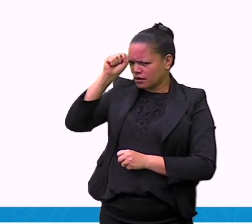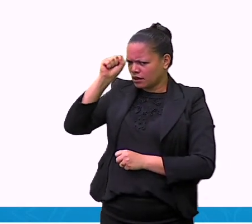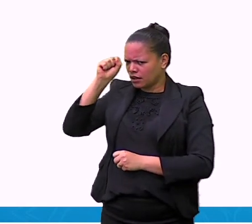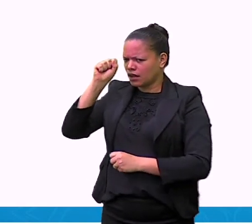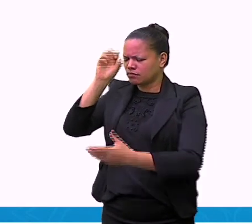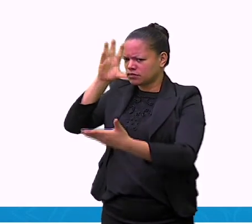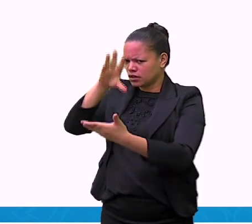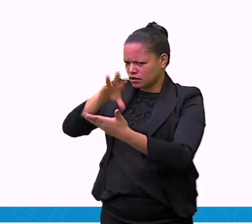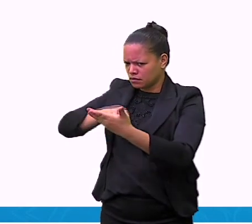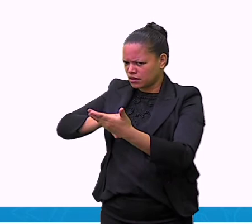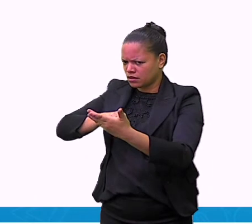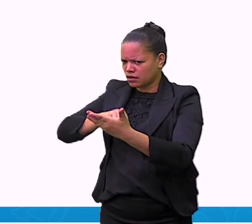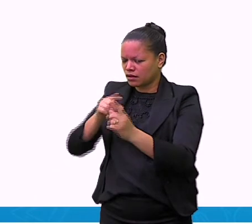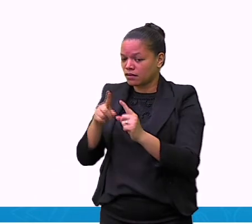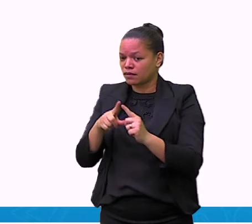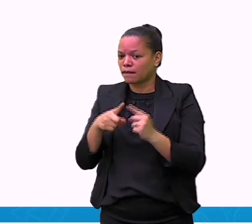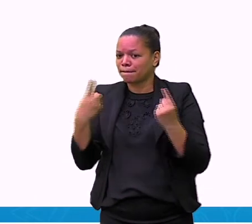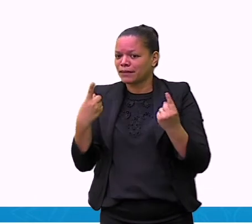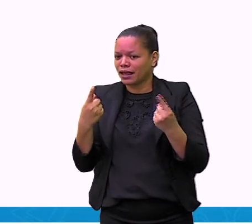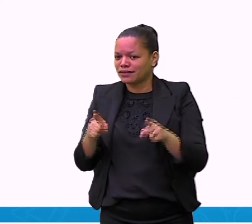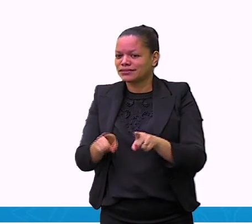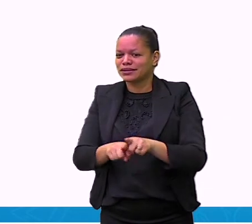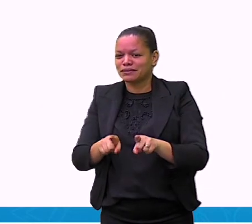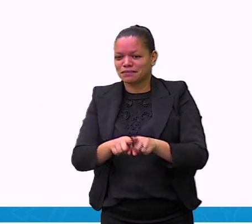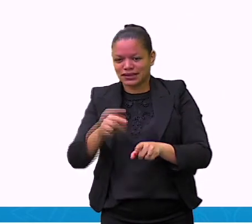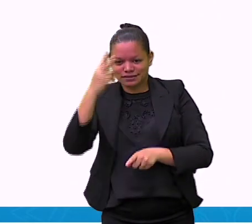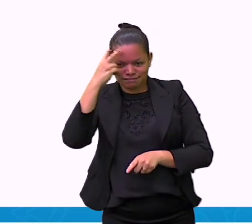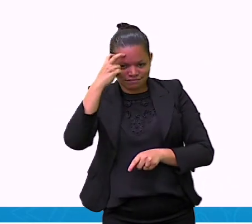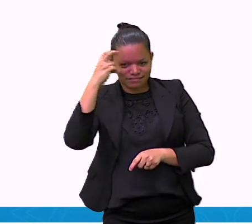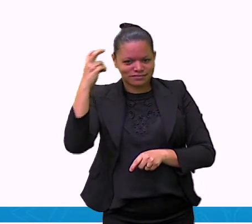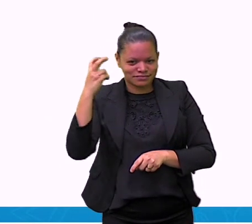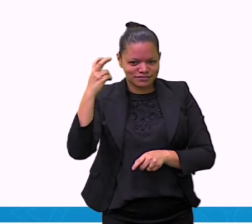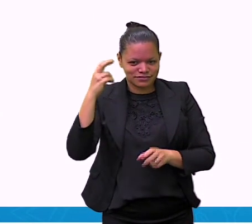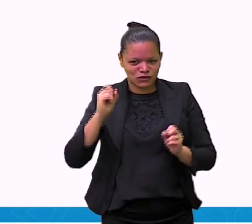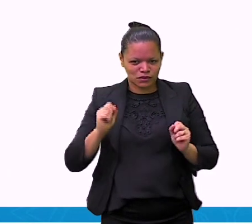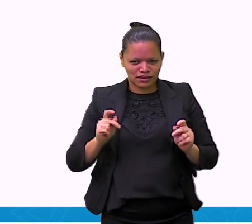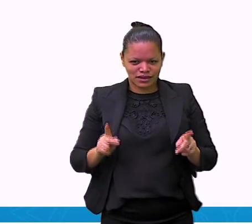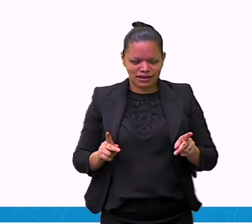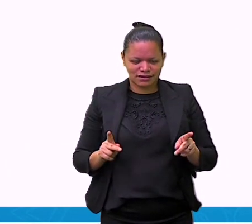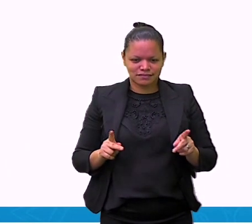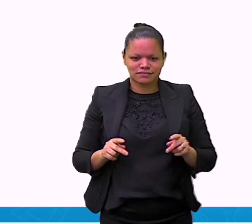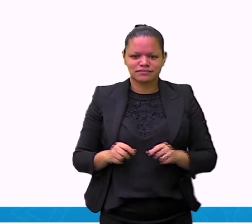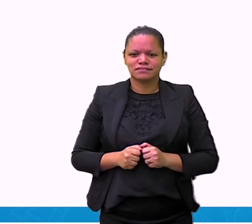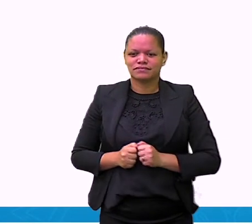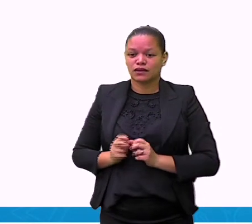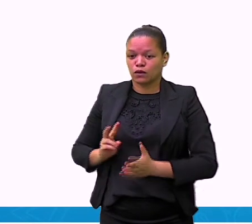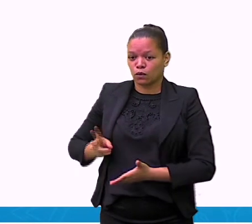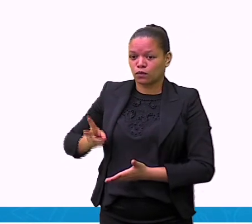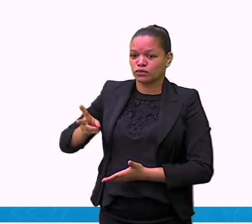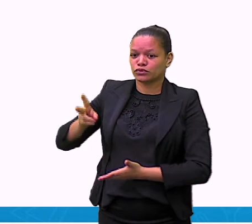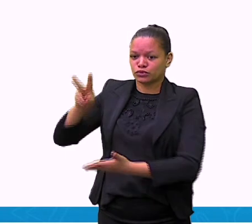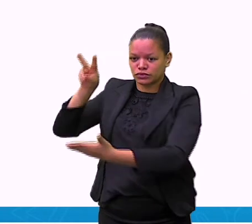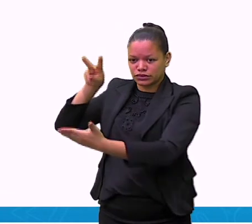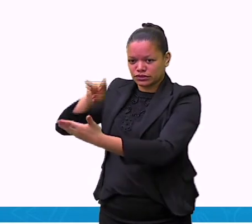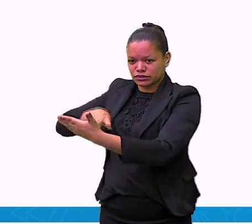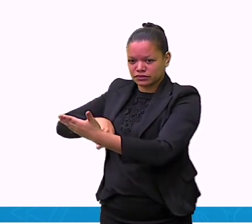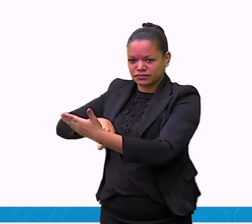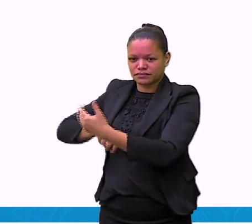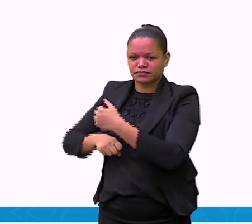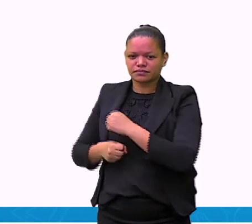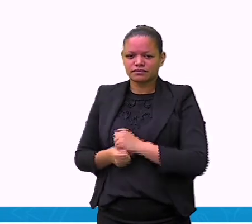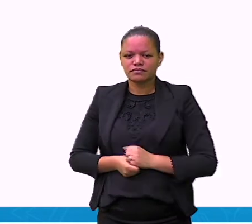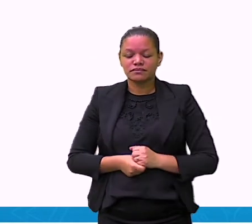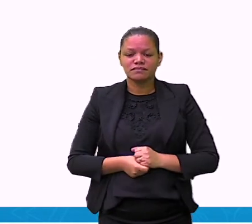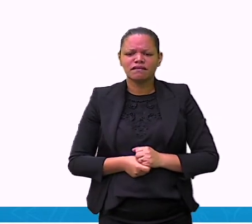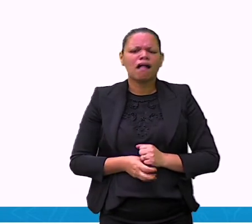interação com aquilo que estamos fazendo. Vamos lá, continuando. O mais legal de